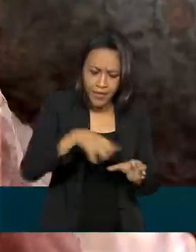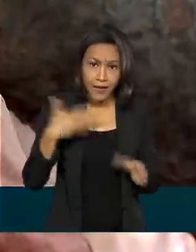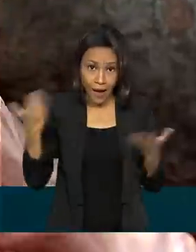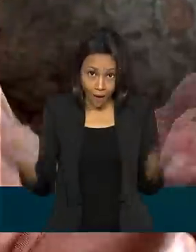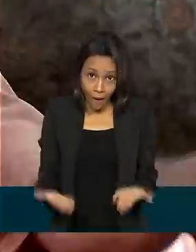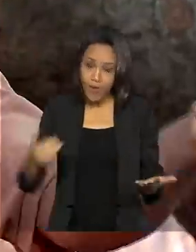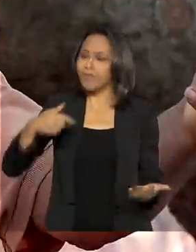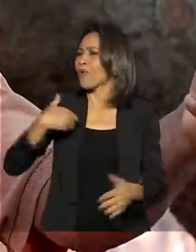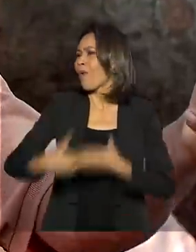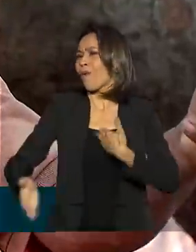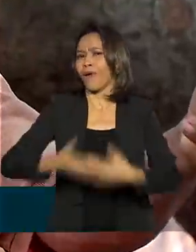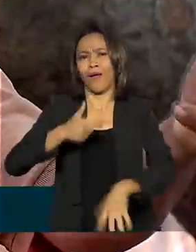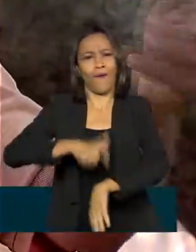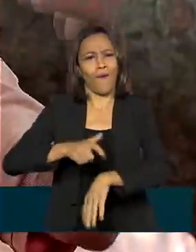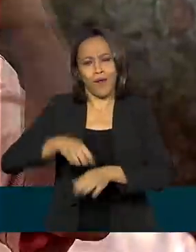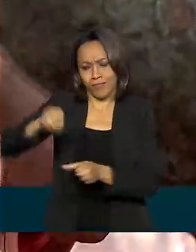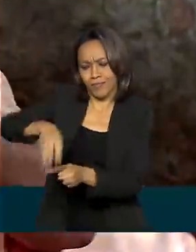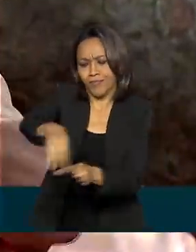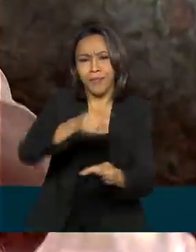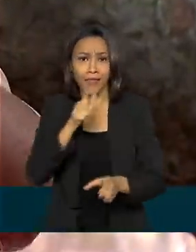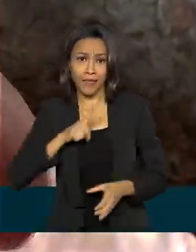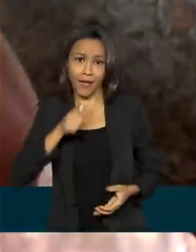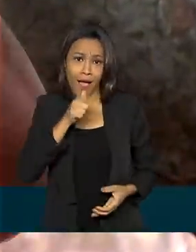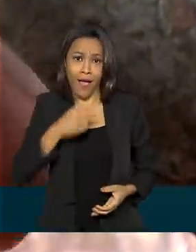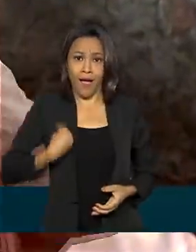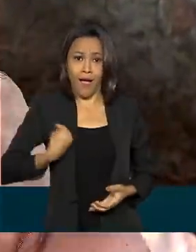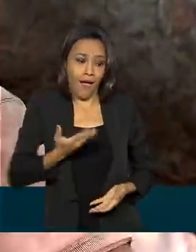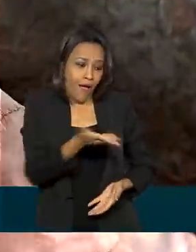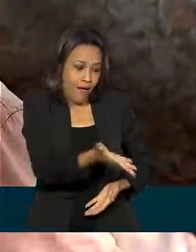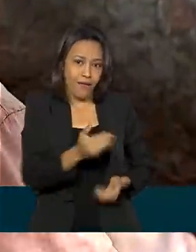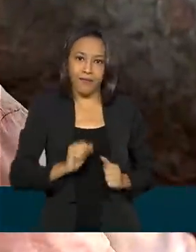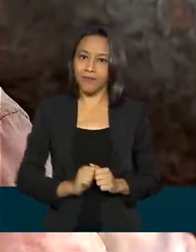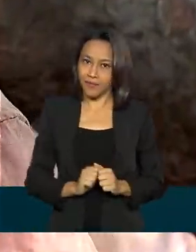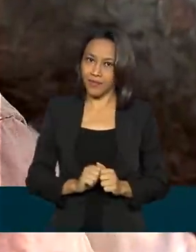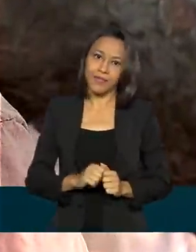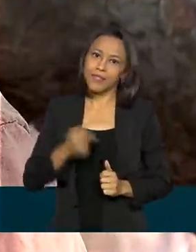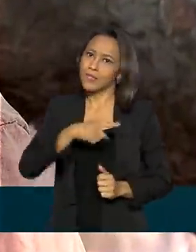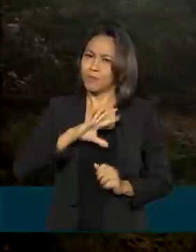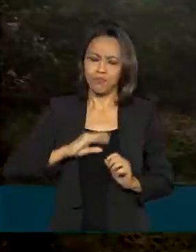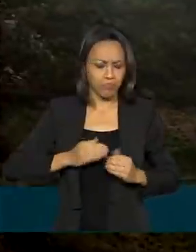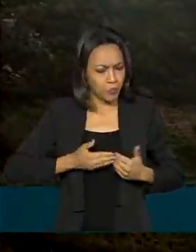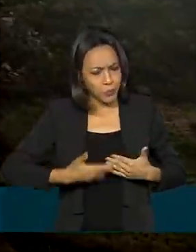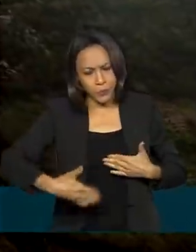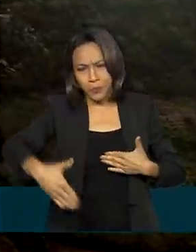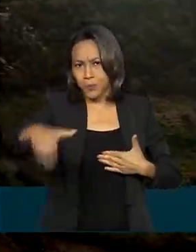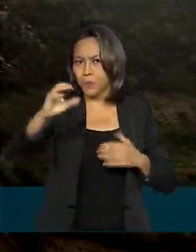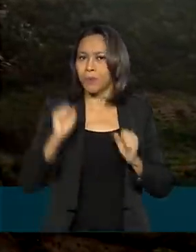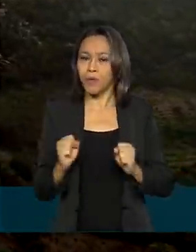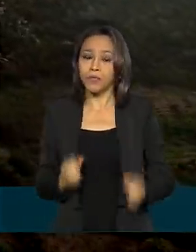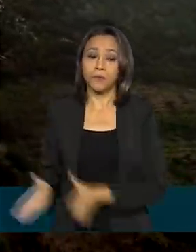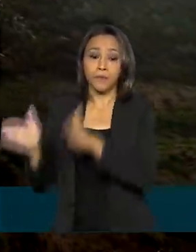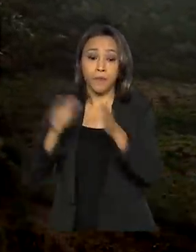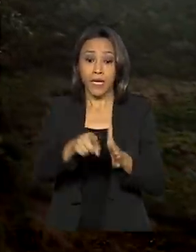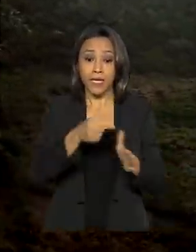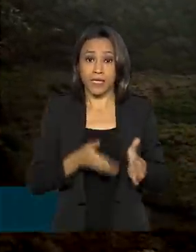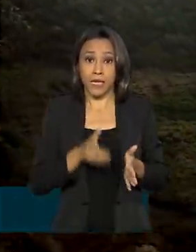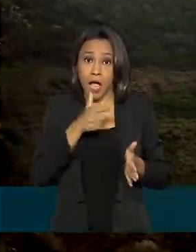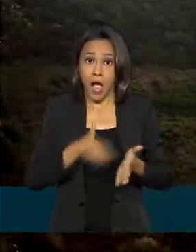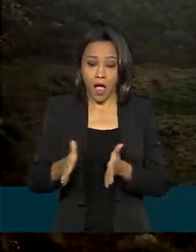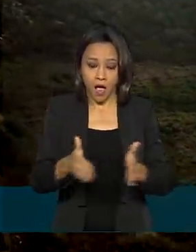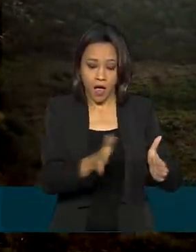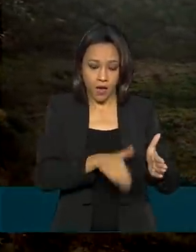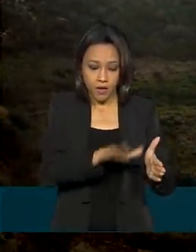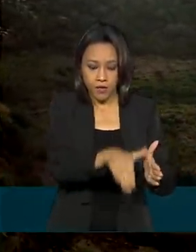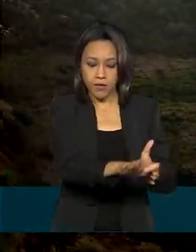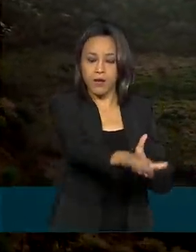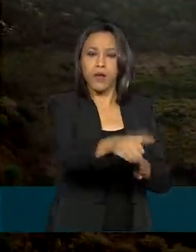que quiser, porque as águas estão aí, né? Aí só é resolver plantar a roça, planta. O verão todo e o que queira. O canal do Sertão Alagoano utiliza a água